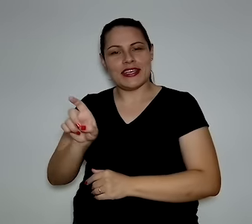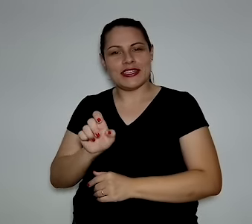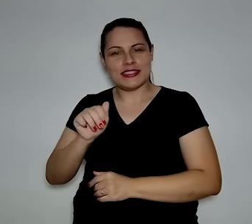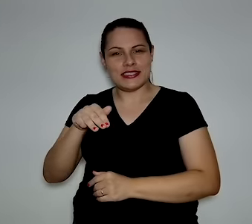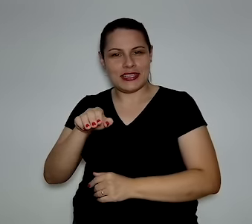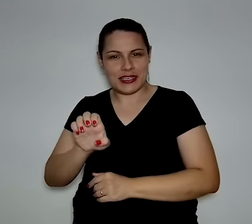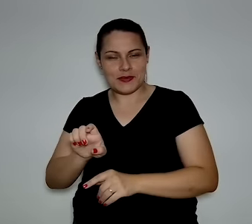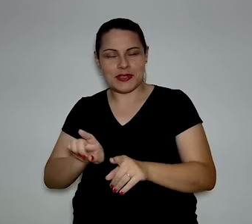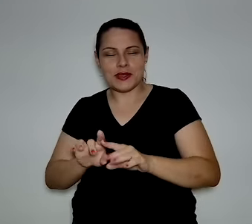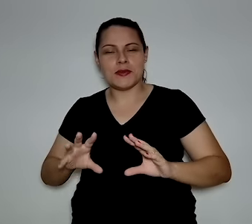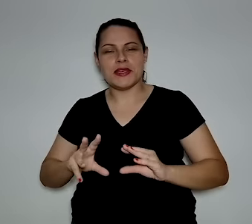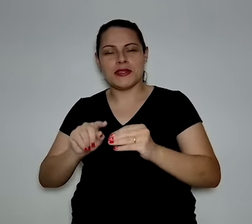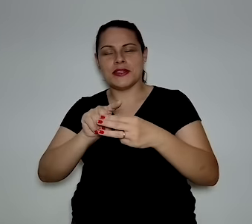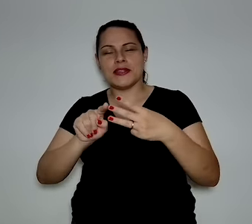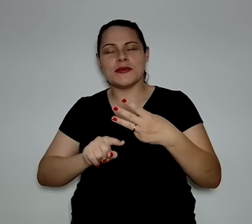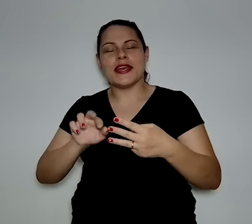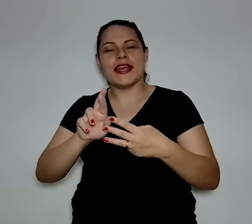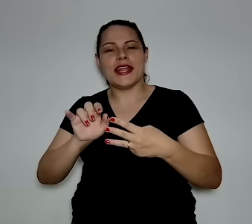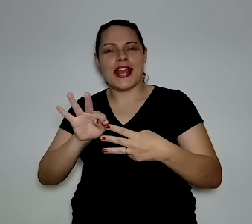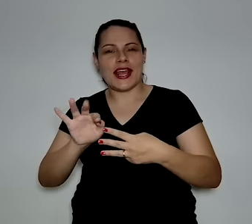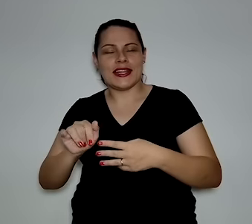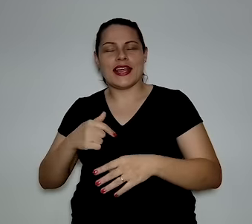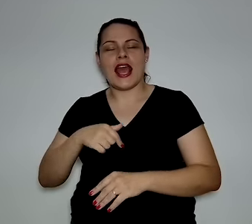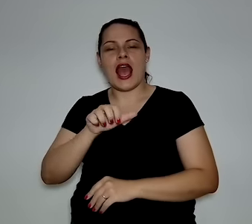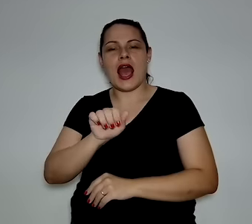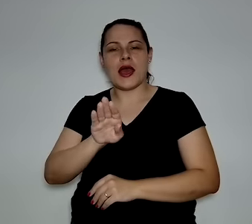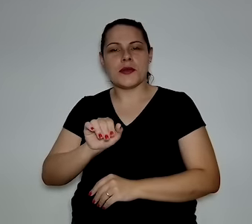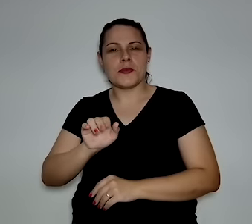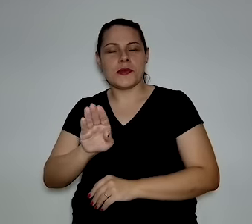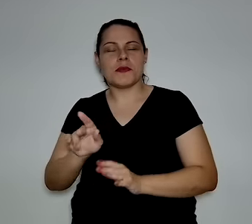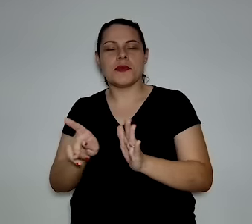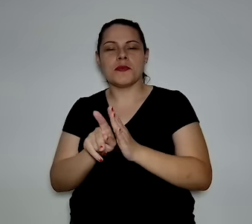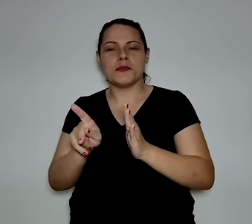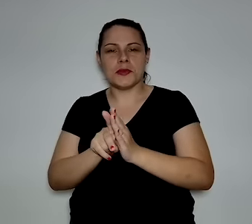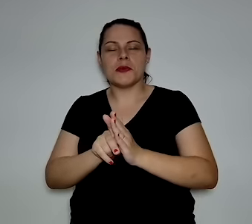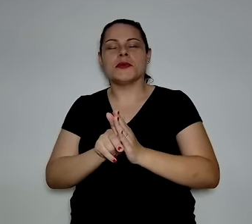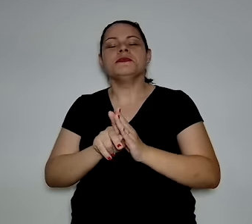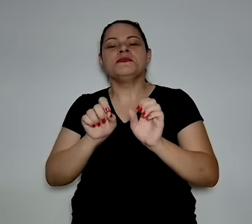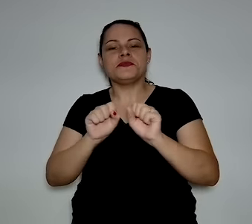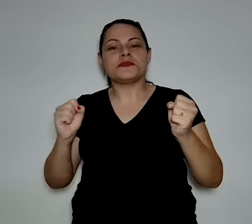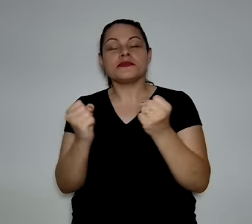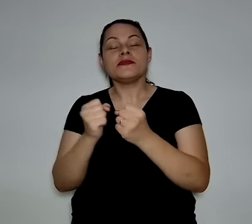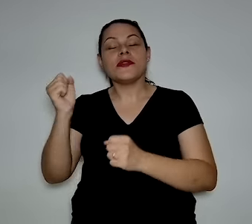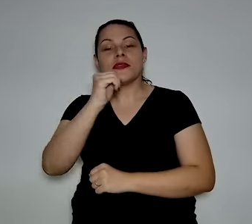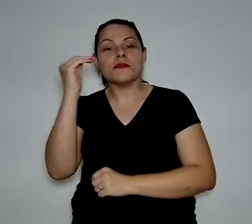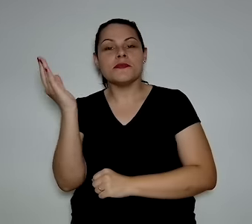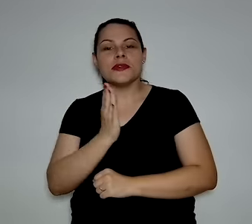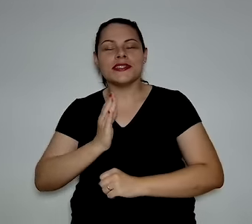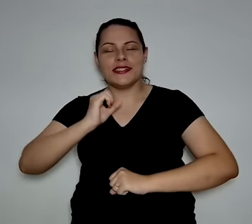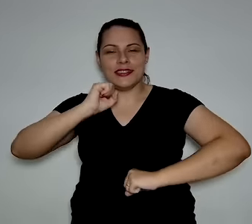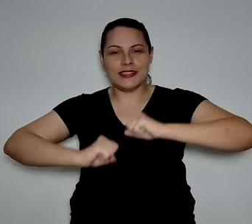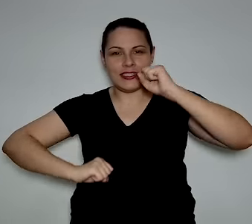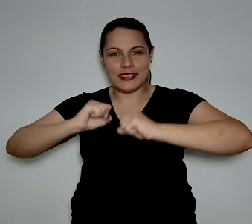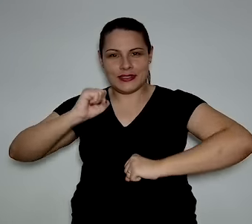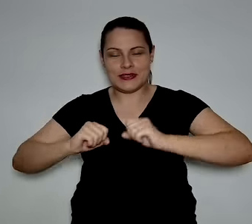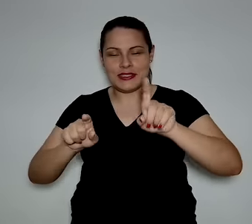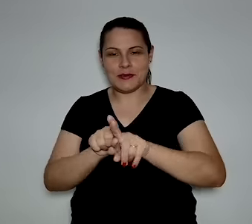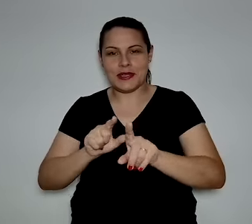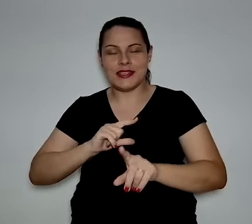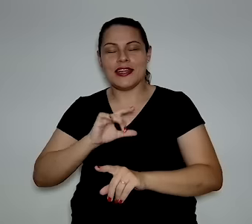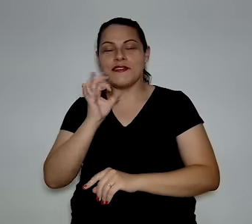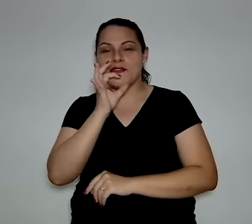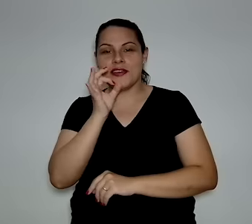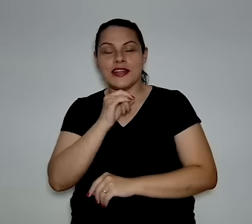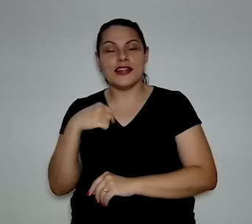Obrigada, Lia, Renata. Em nome da BIV, Associação Brasileira da Indústria do Hidrogênio Verde, é realmente uma